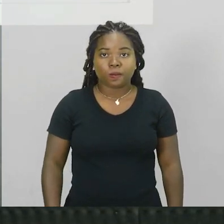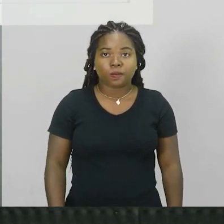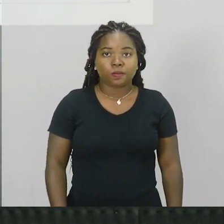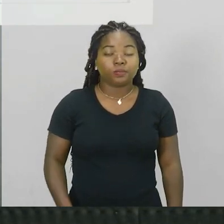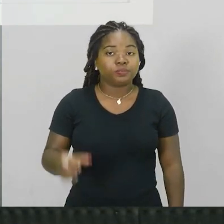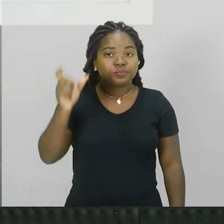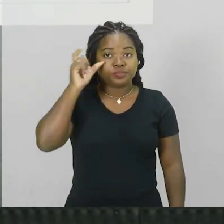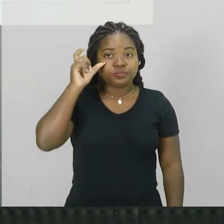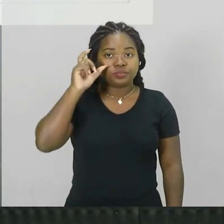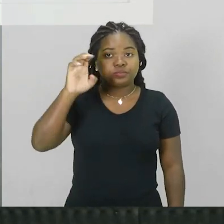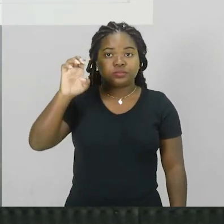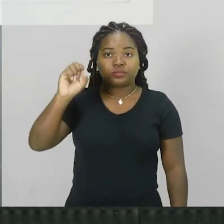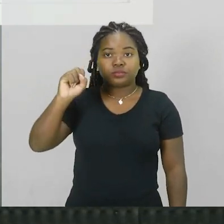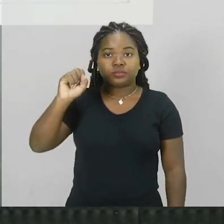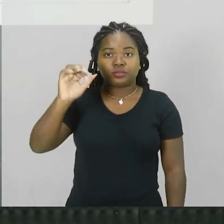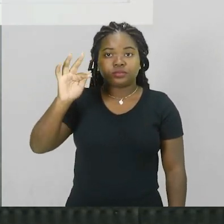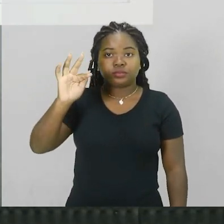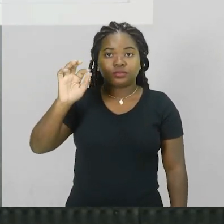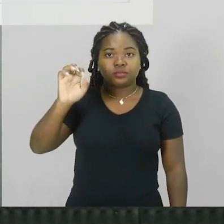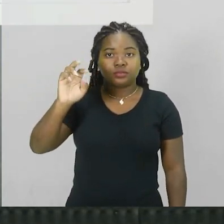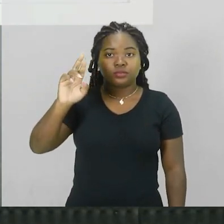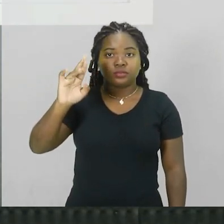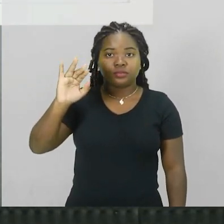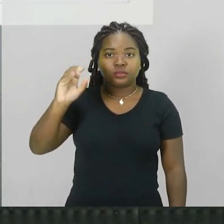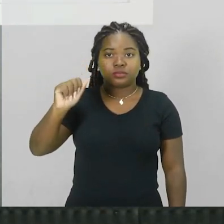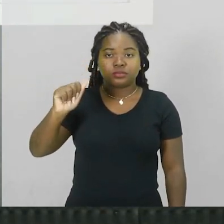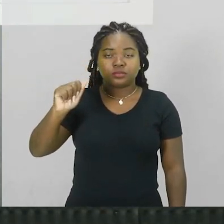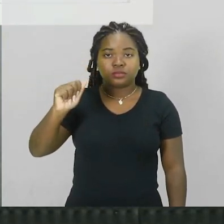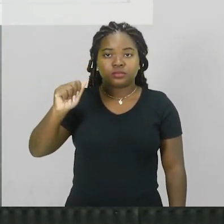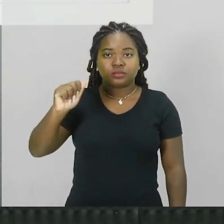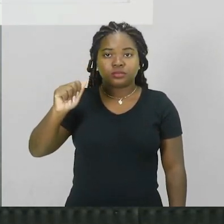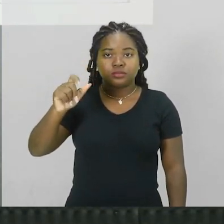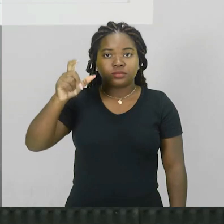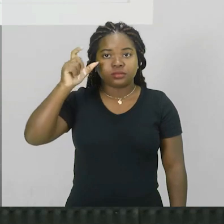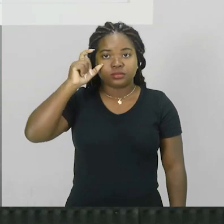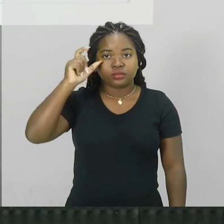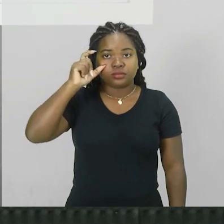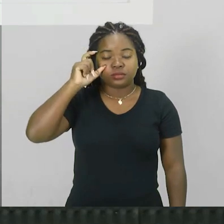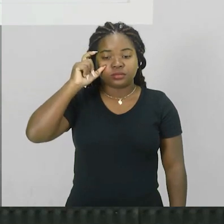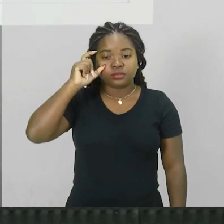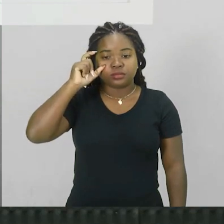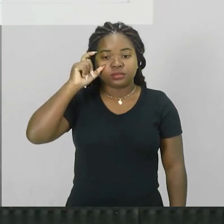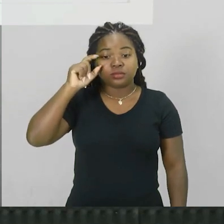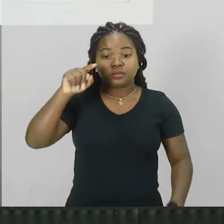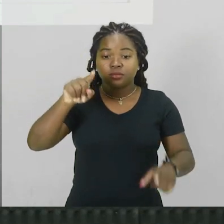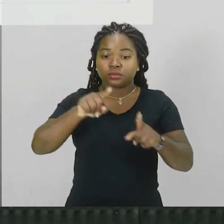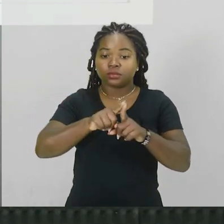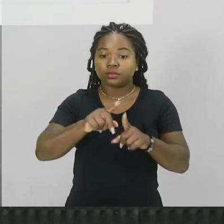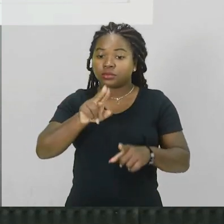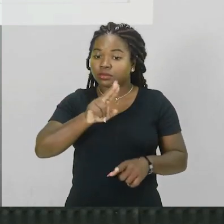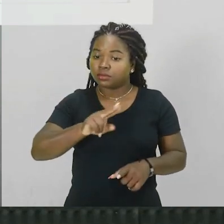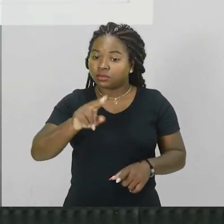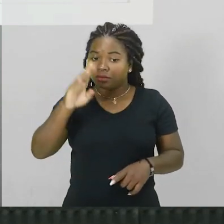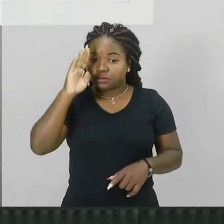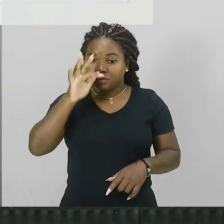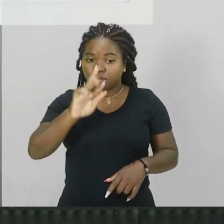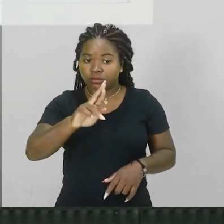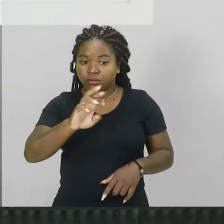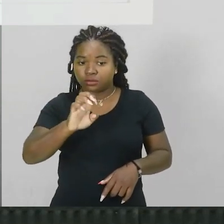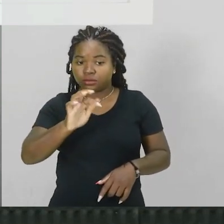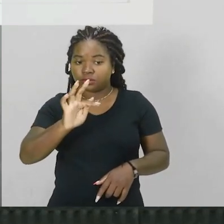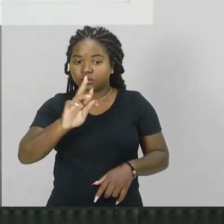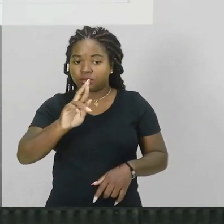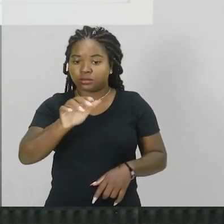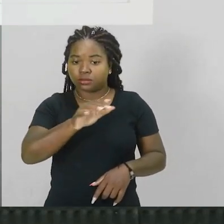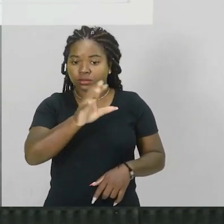esférica certo? uma lente de óculos ela também utiliza os princípios da refração